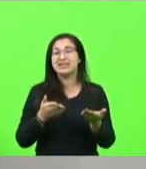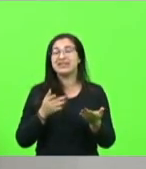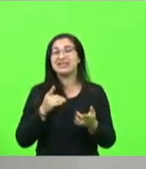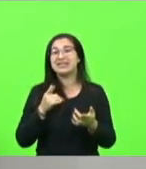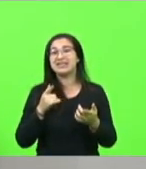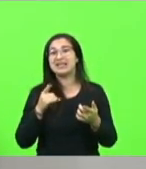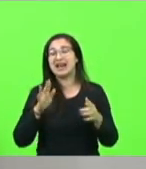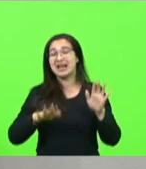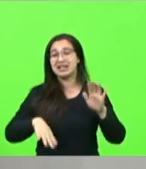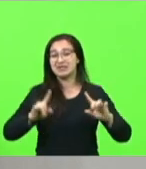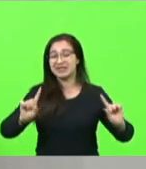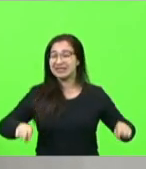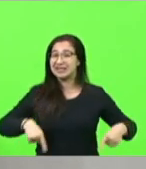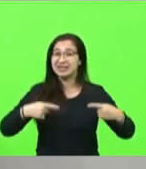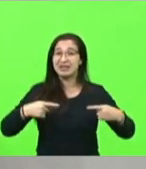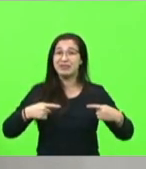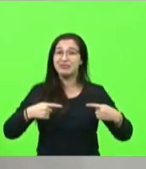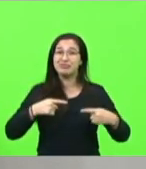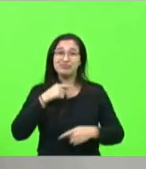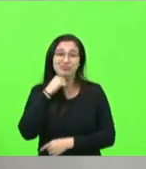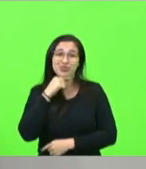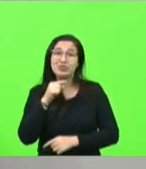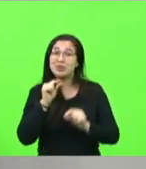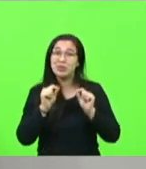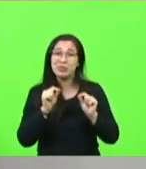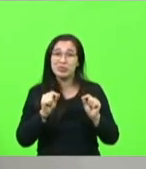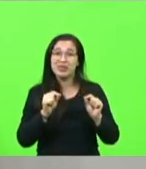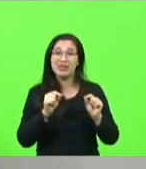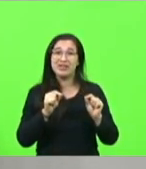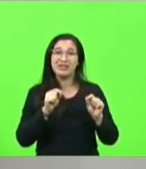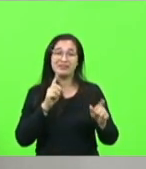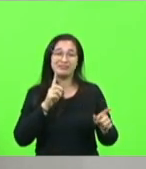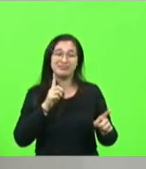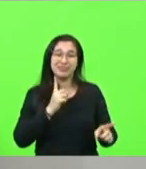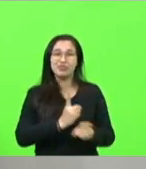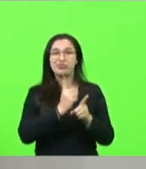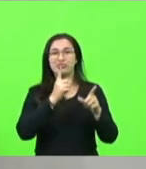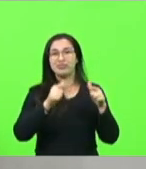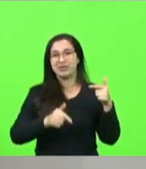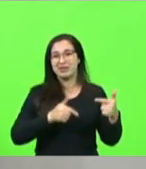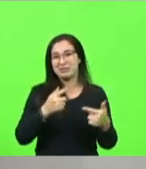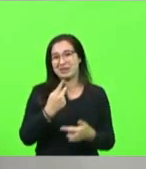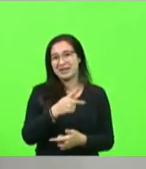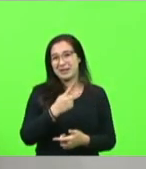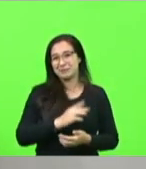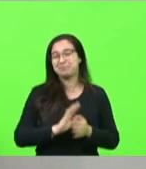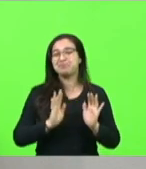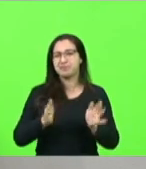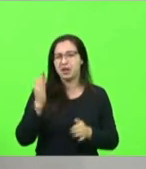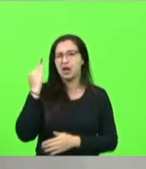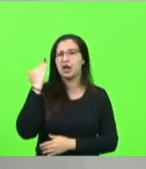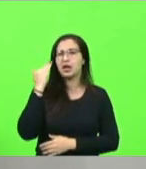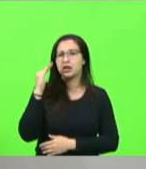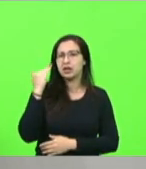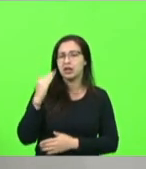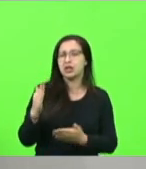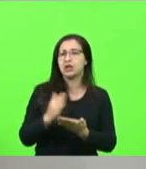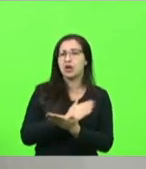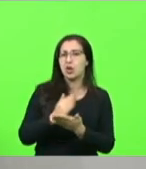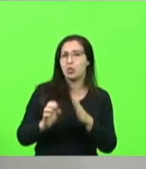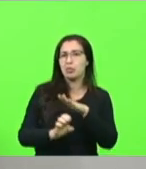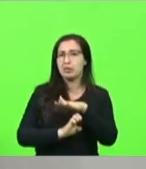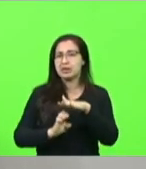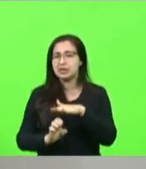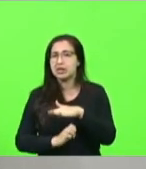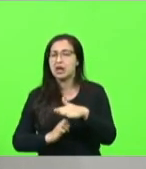de alguma forma de alojá-los. Já existe consciência plena dos empresários e dos acadêmicos,